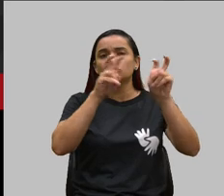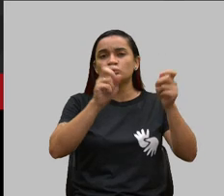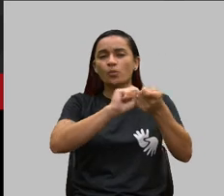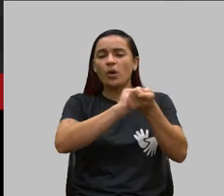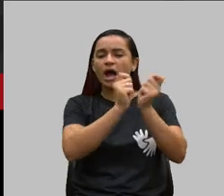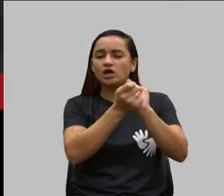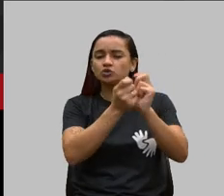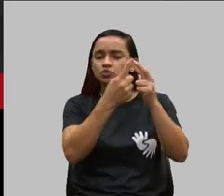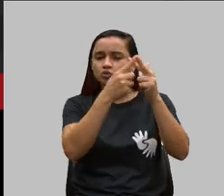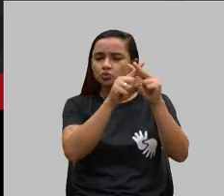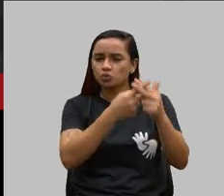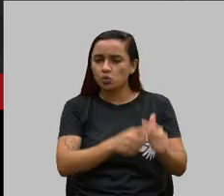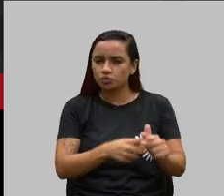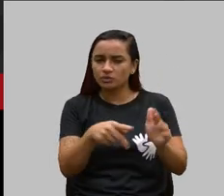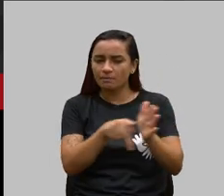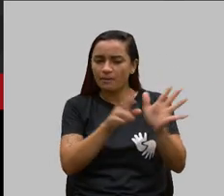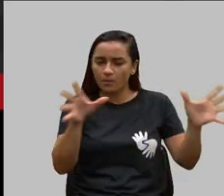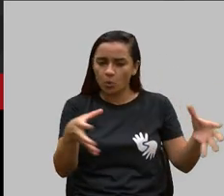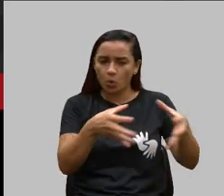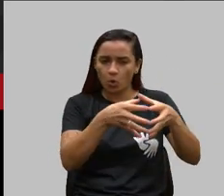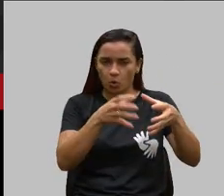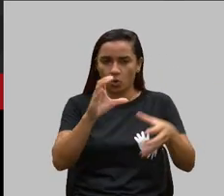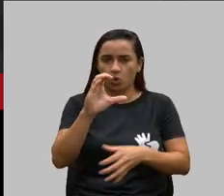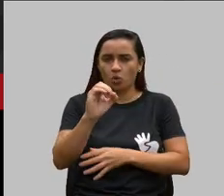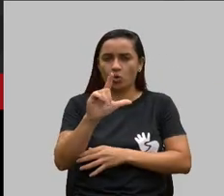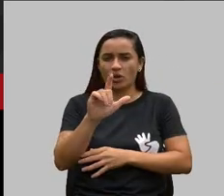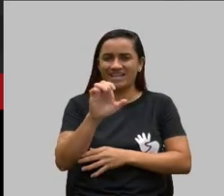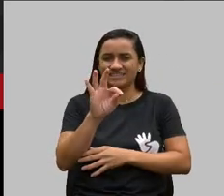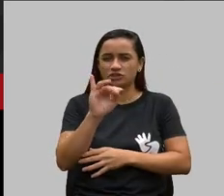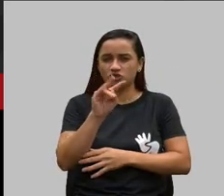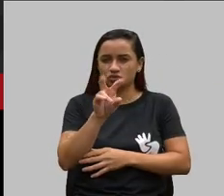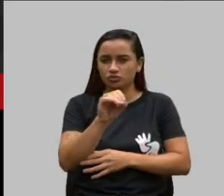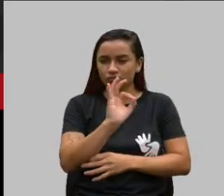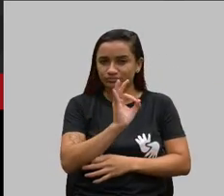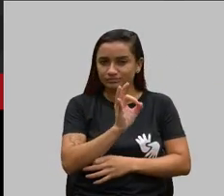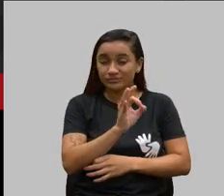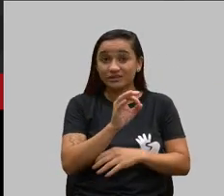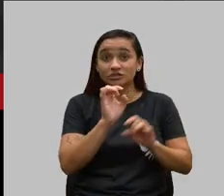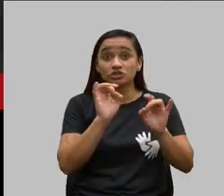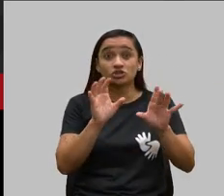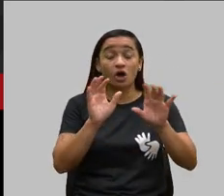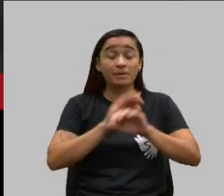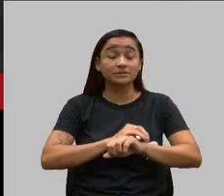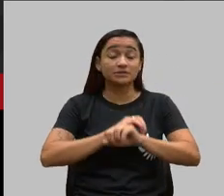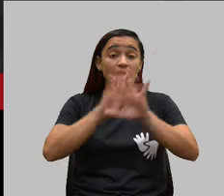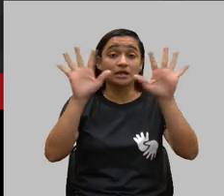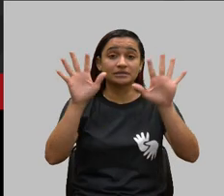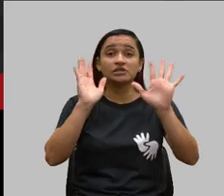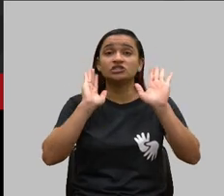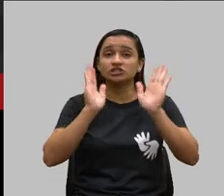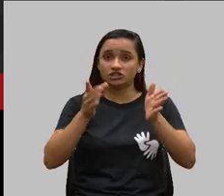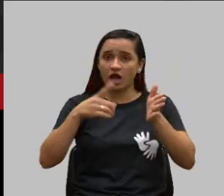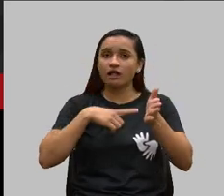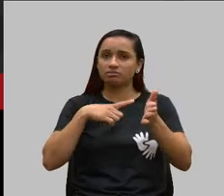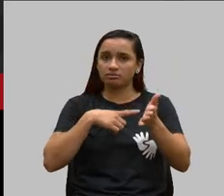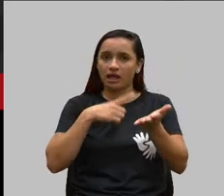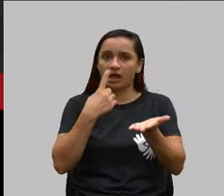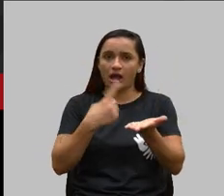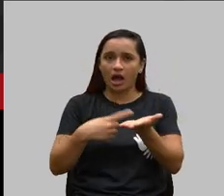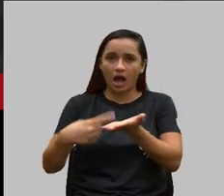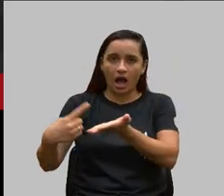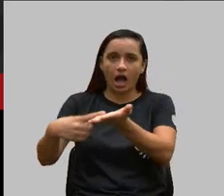Então, só já para esclarecer, já está na nossa agenda regulatória de 2023 a